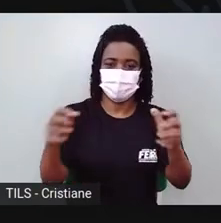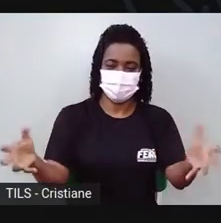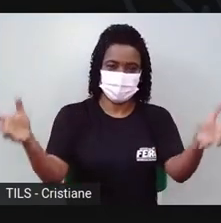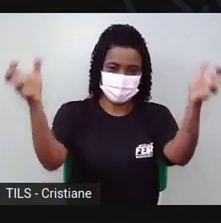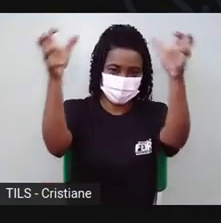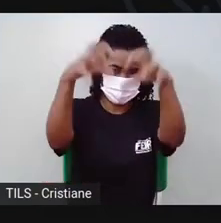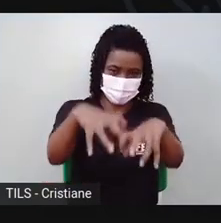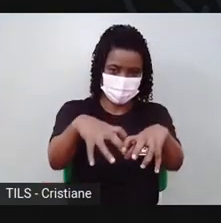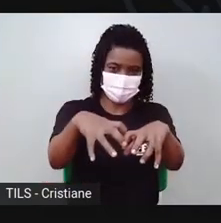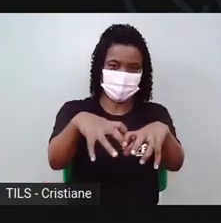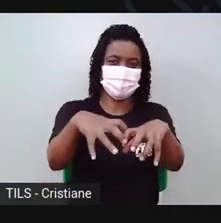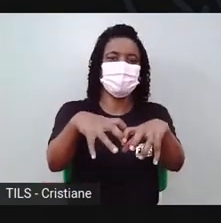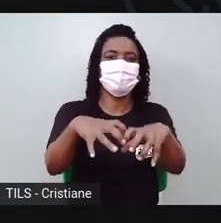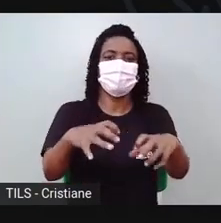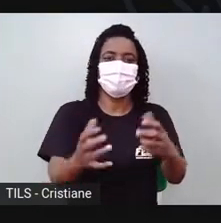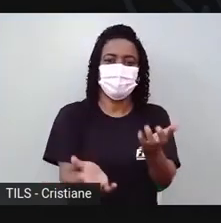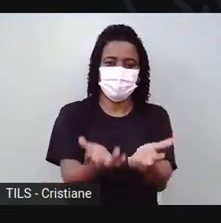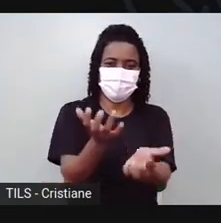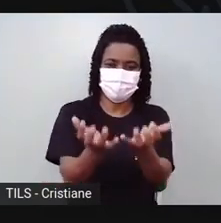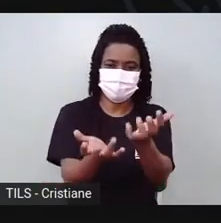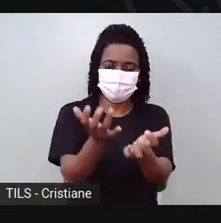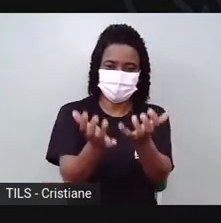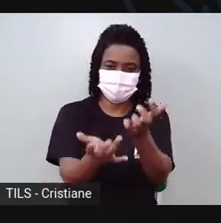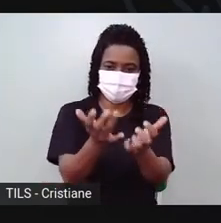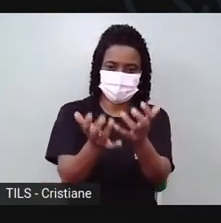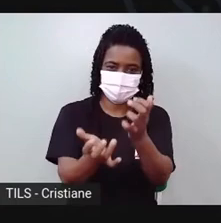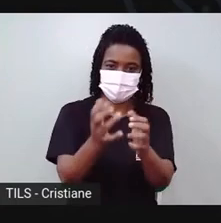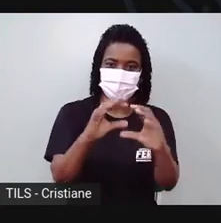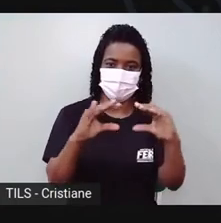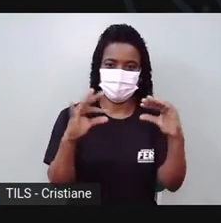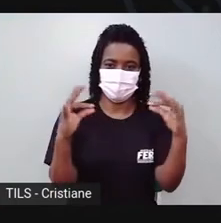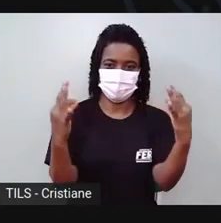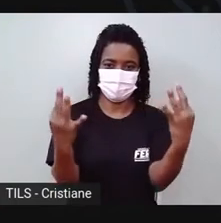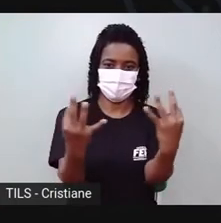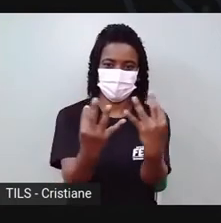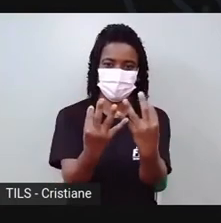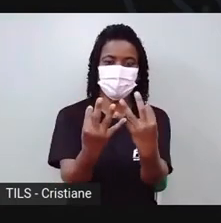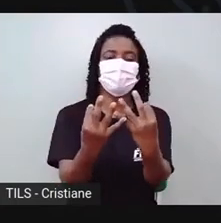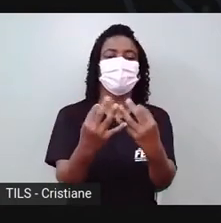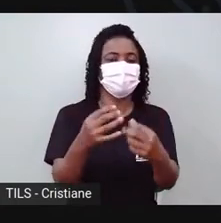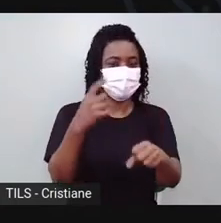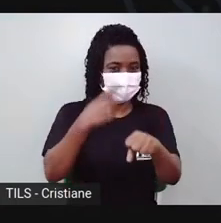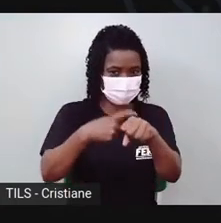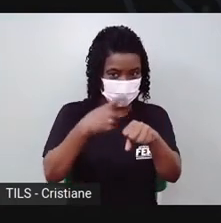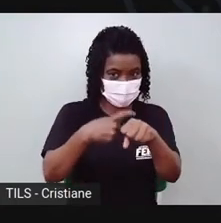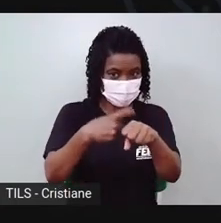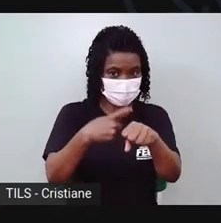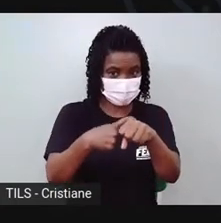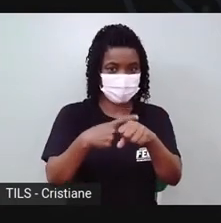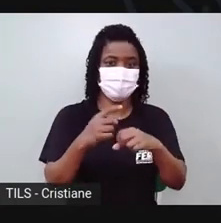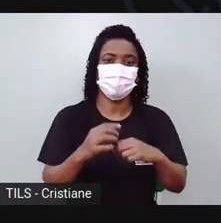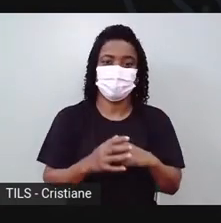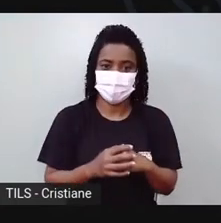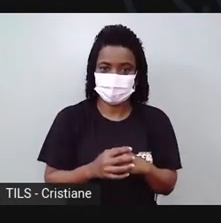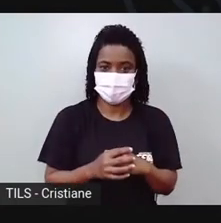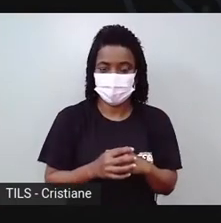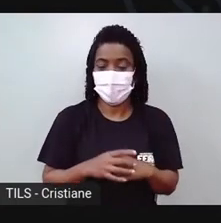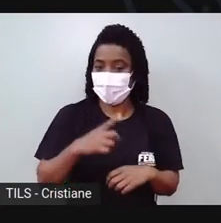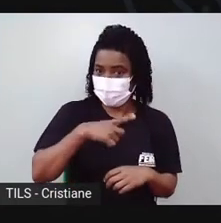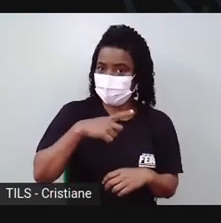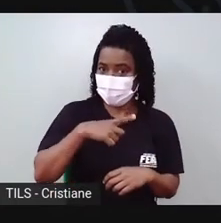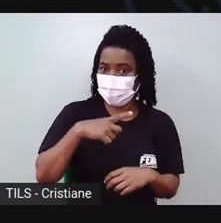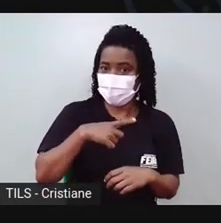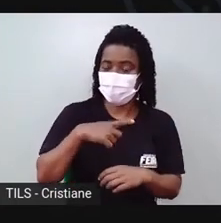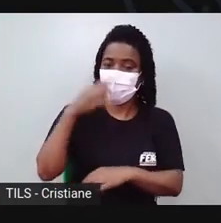mesmo, aí queimam as panelas. Aí tem uma planta que tinge, sabe, a panela,